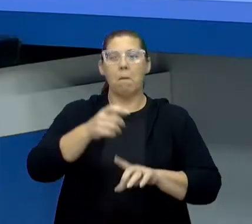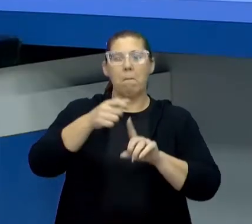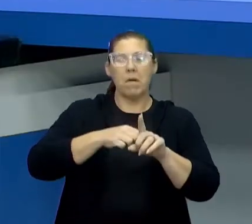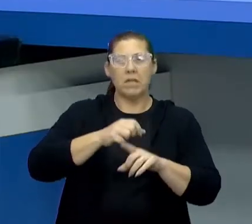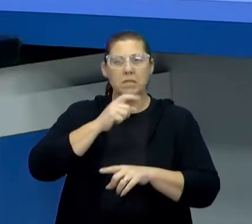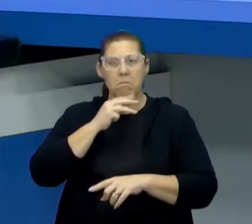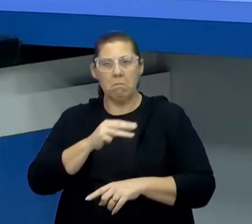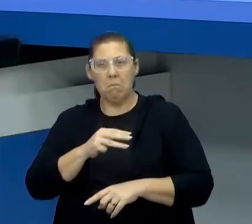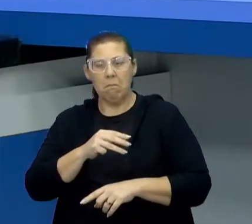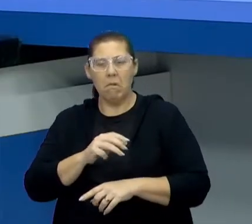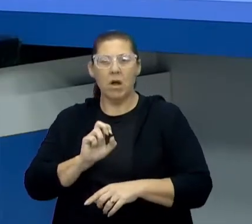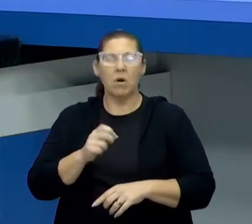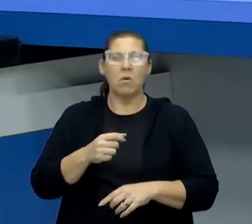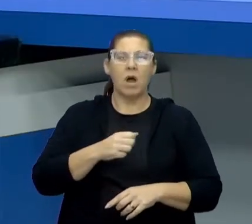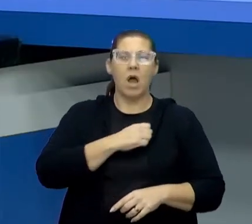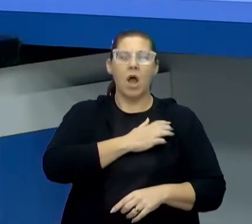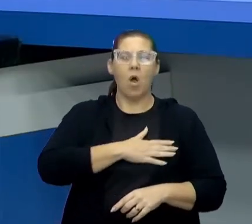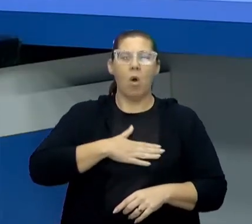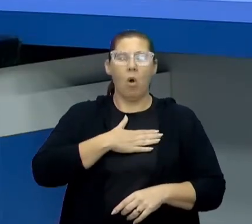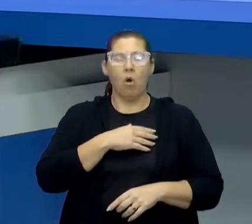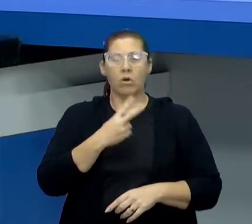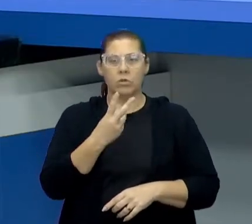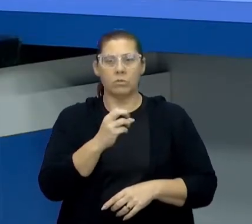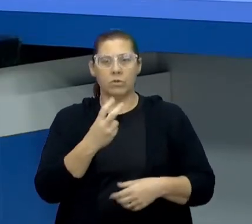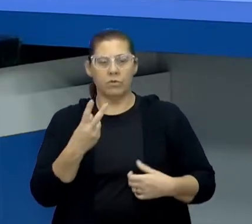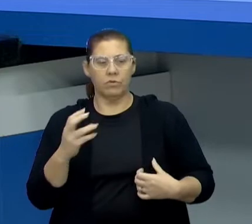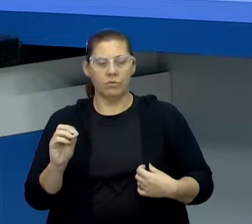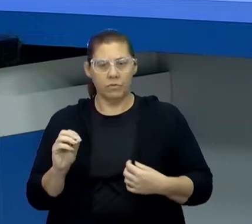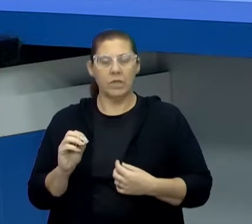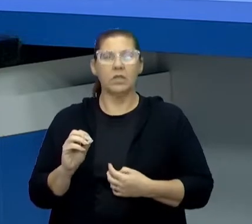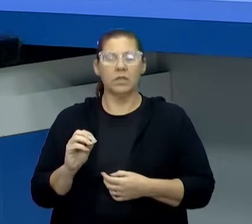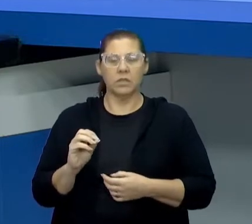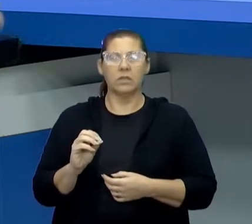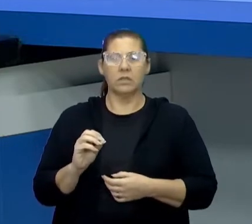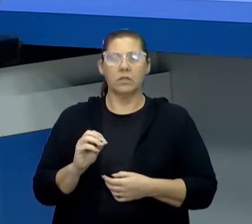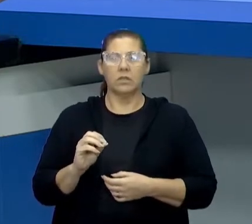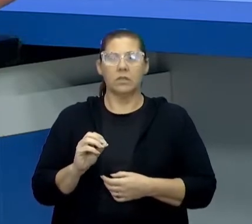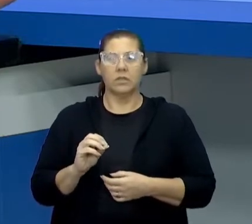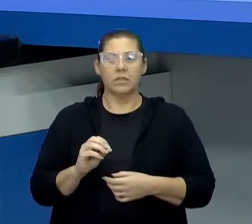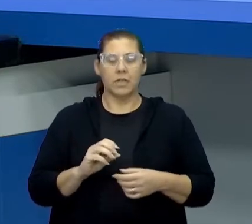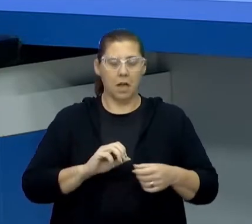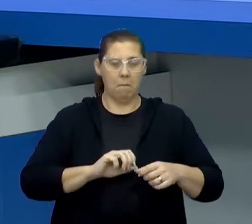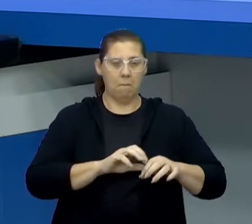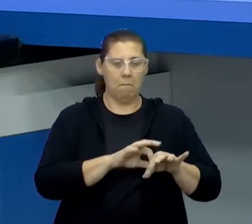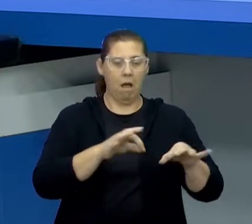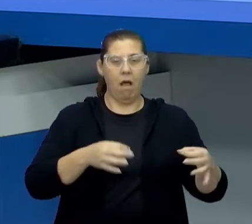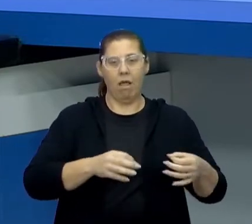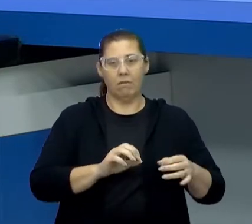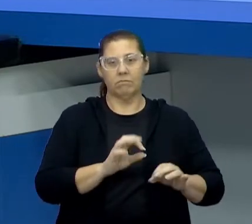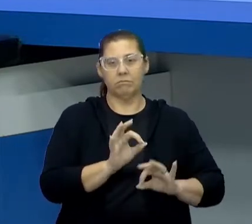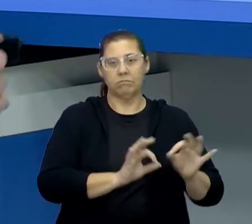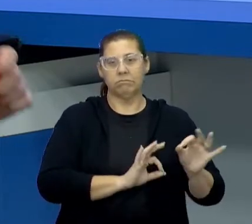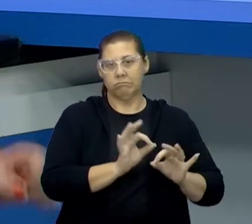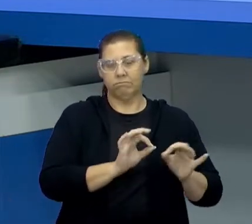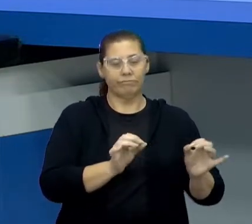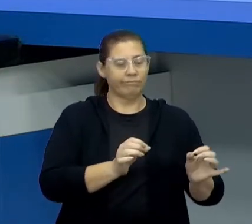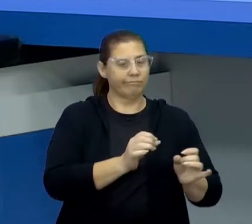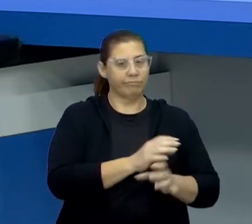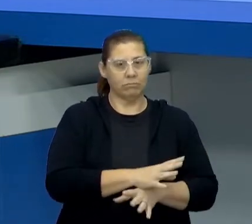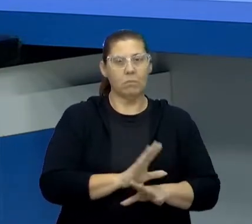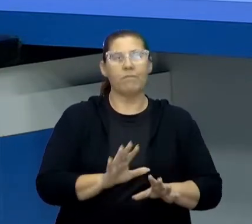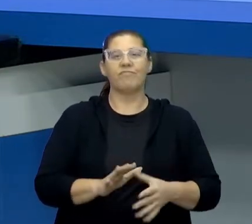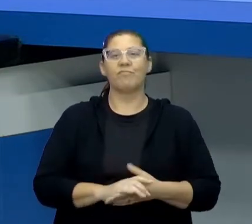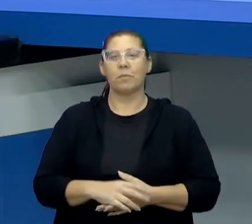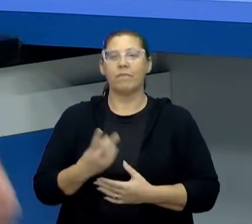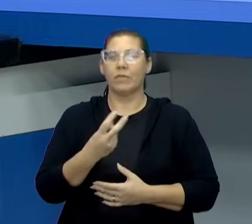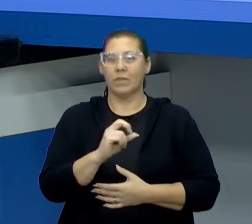março ou agosto? Em agosto de 2020, eu acho que ela desfez as malas. Foi. Em agosto de 2020, ela conseguiu